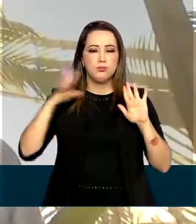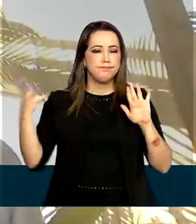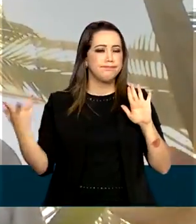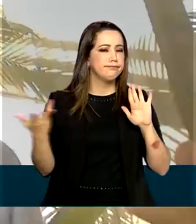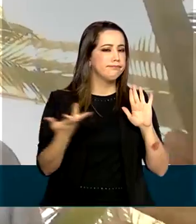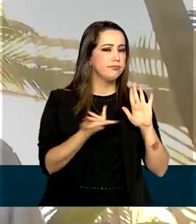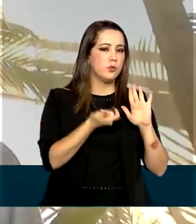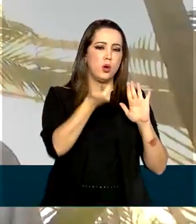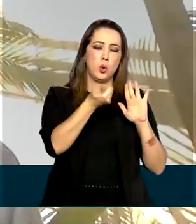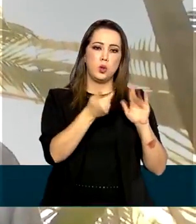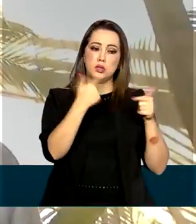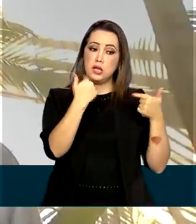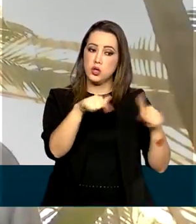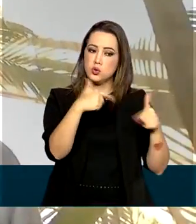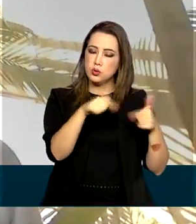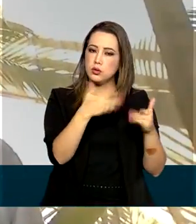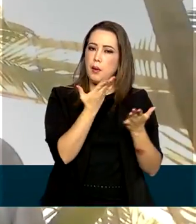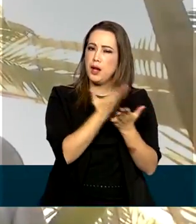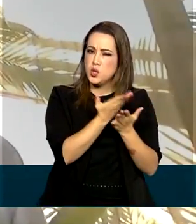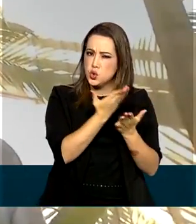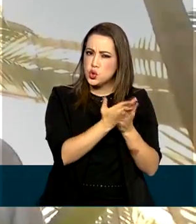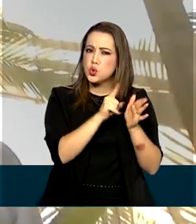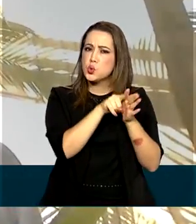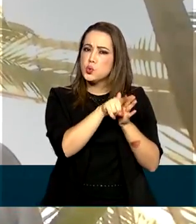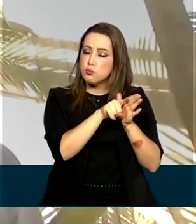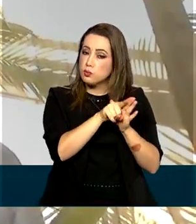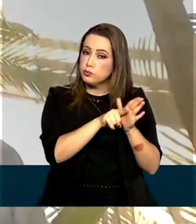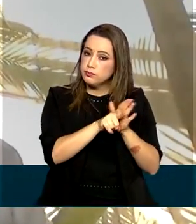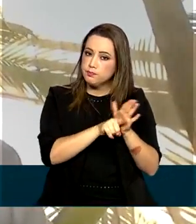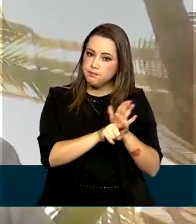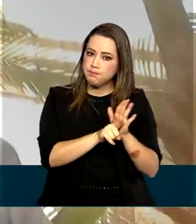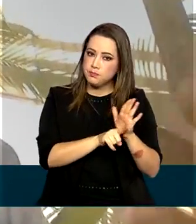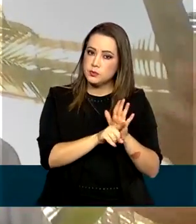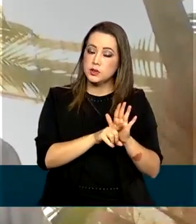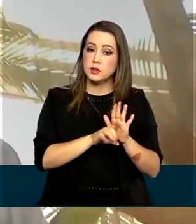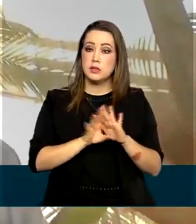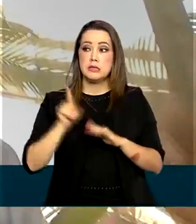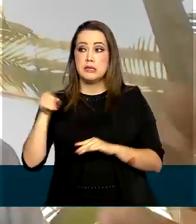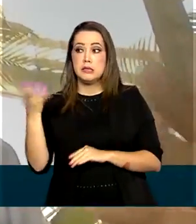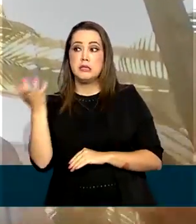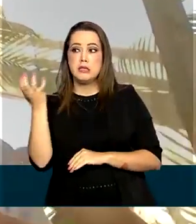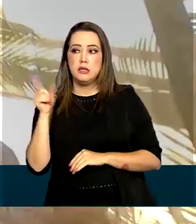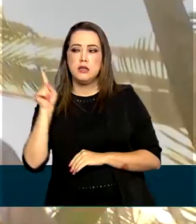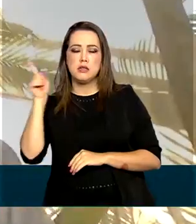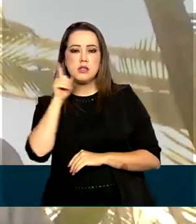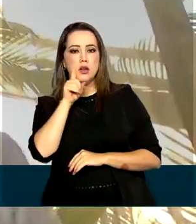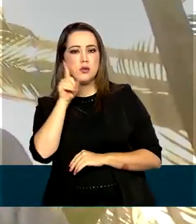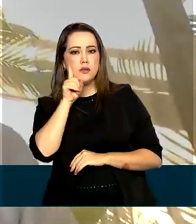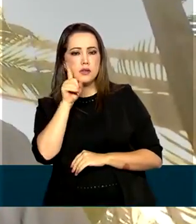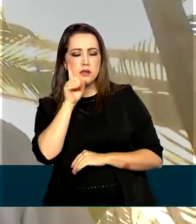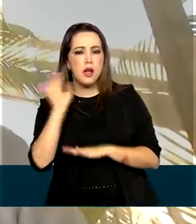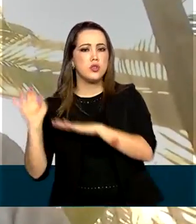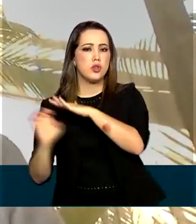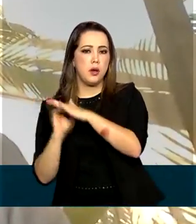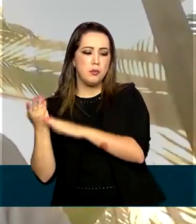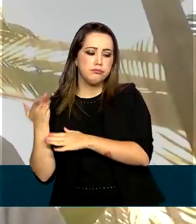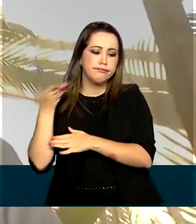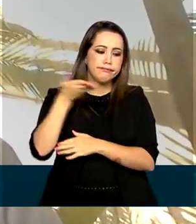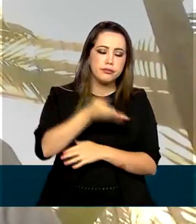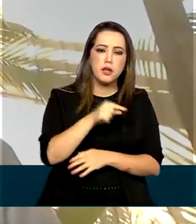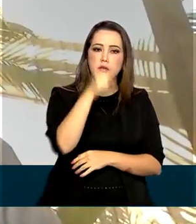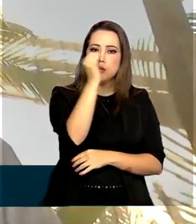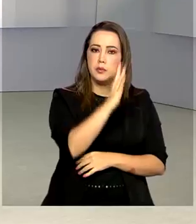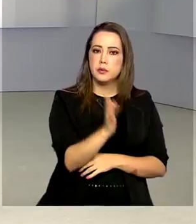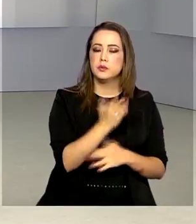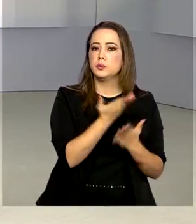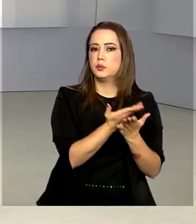na execução desses estudos, que levou a empresa e a universidade a considerar fazer o estudo aqui no Brasil.